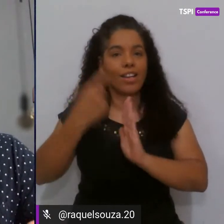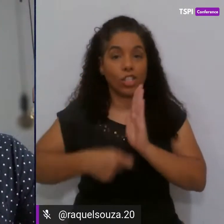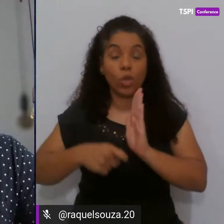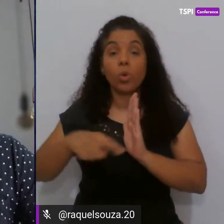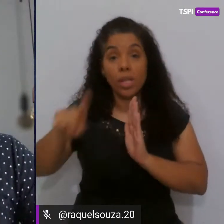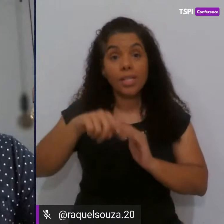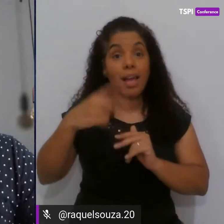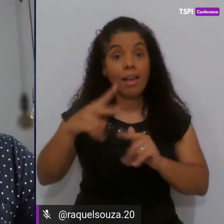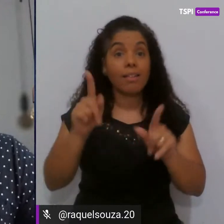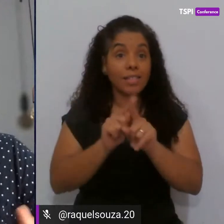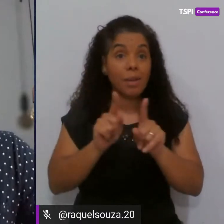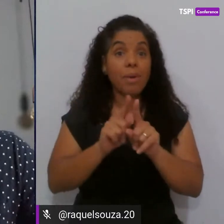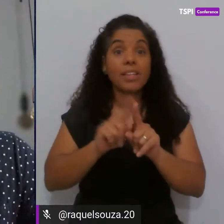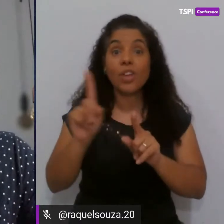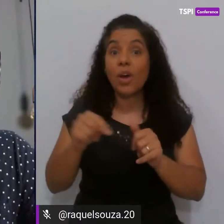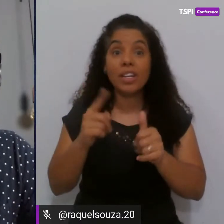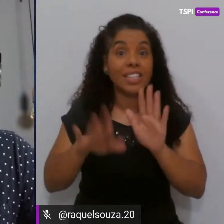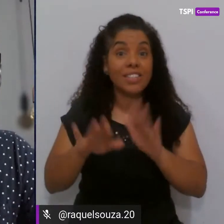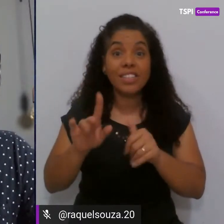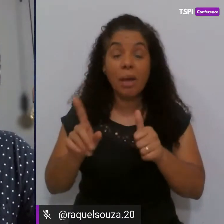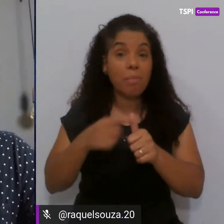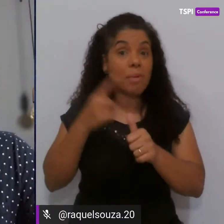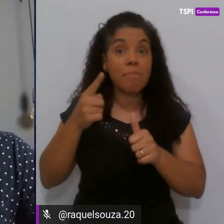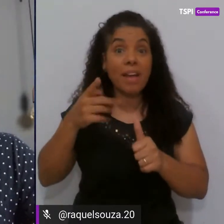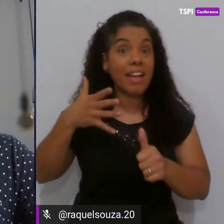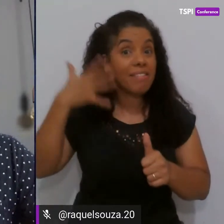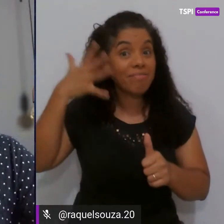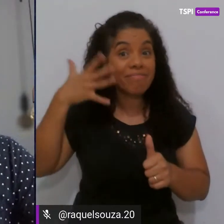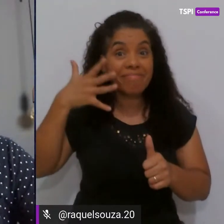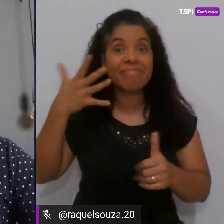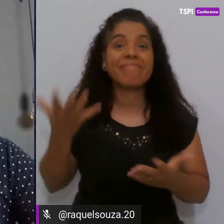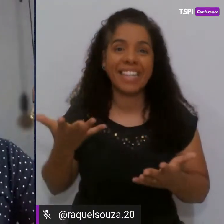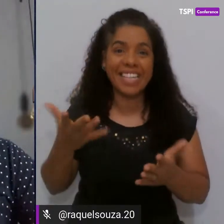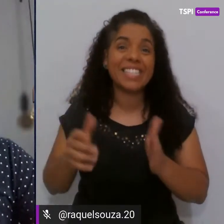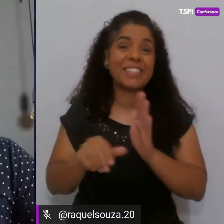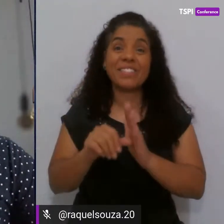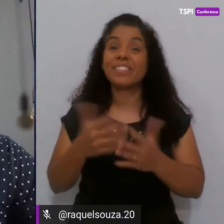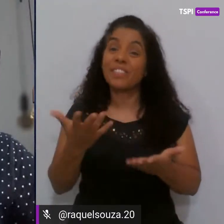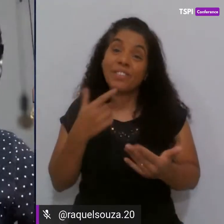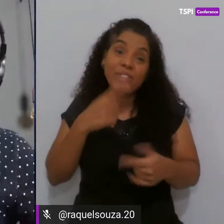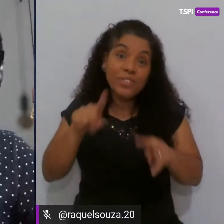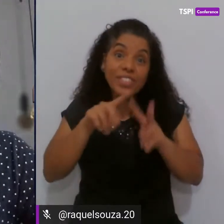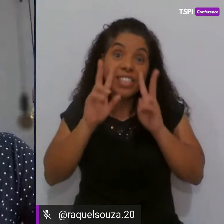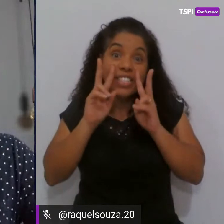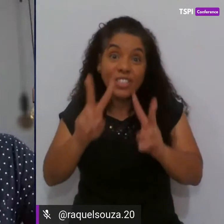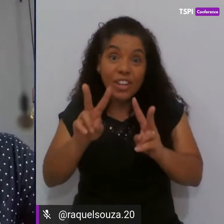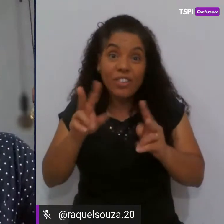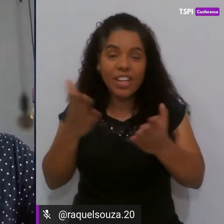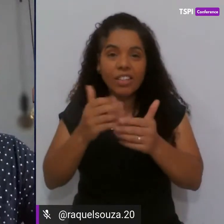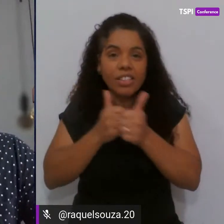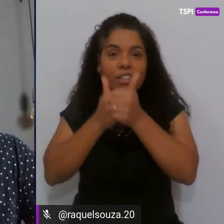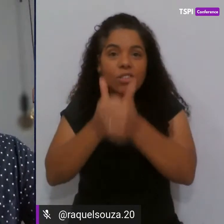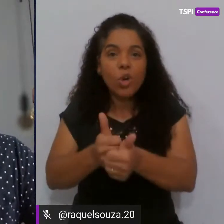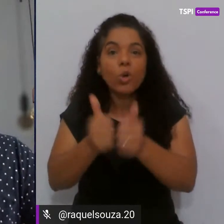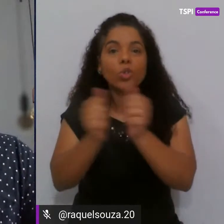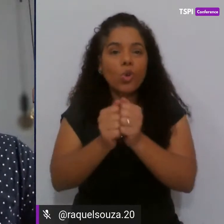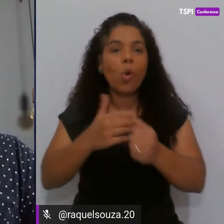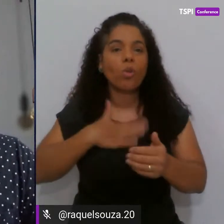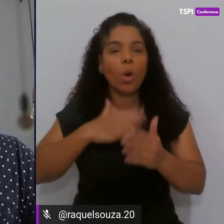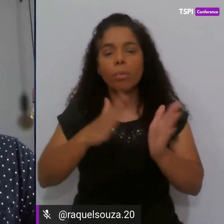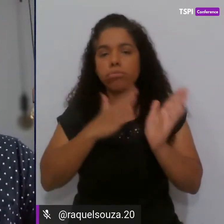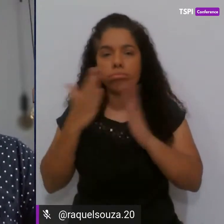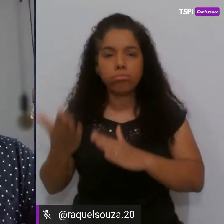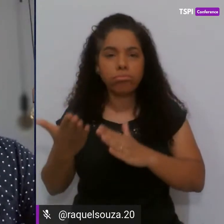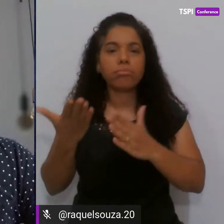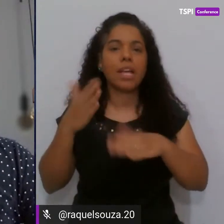que estão aqui são as suas primeiras palestras. Então, vocês estão vendo aqui o que vocês estão acompanhando junto comigo aqui durante essas